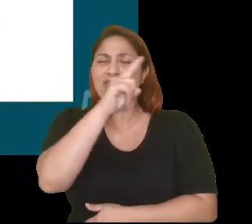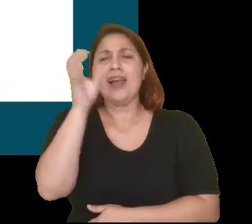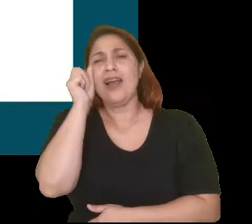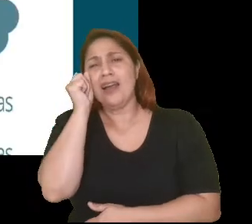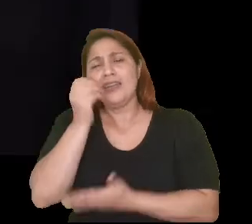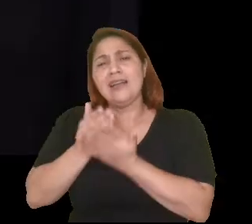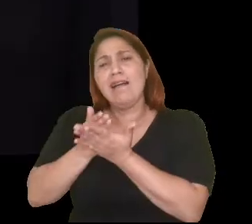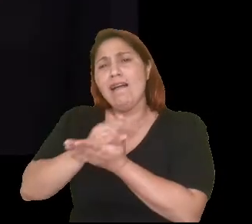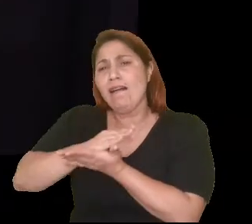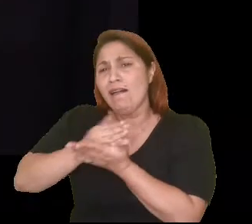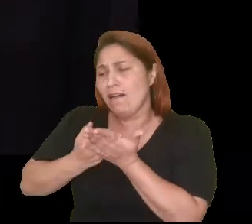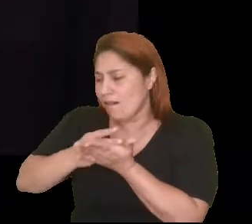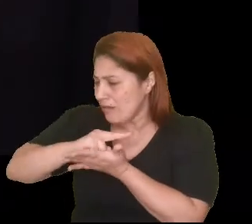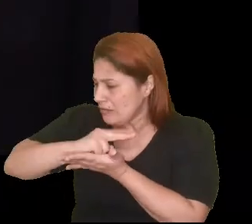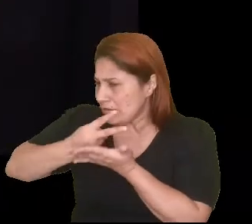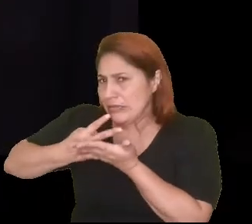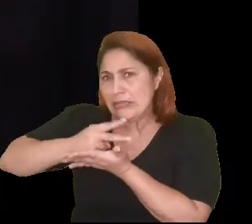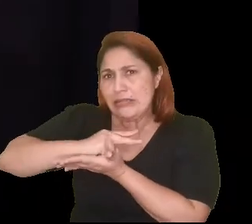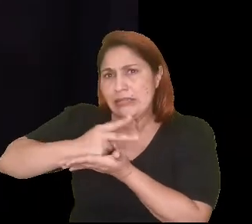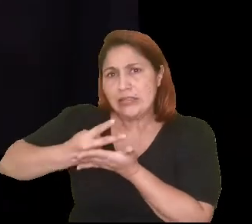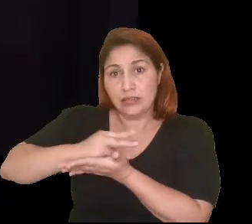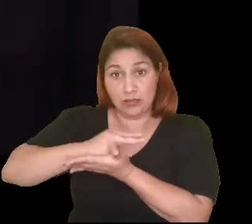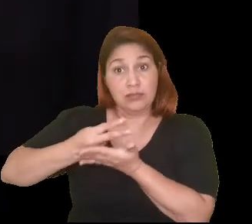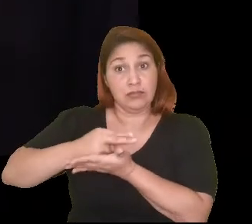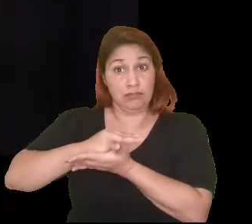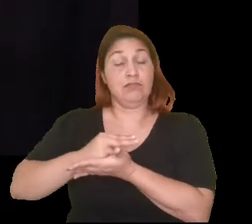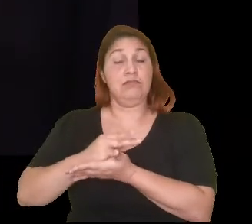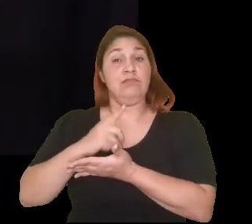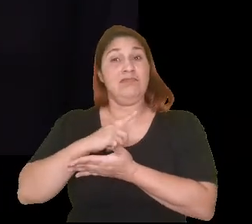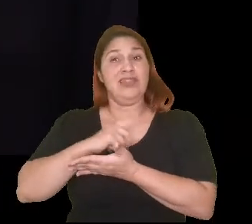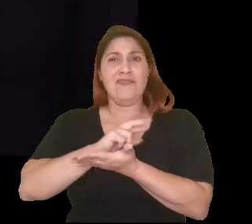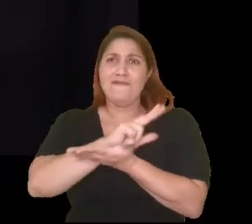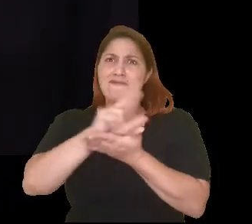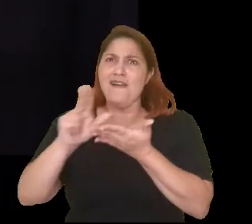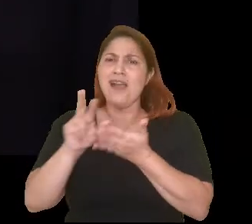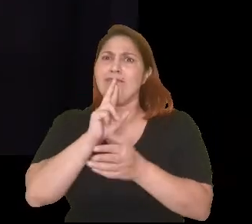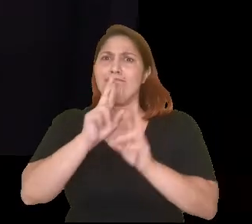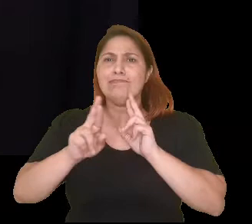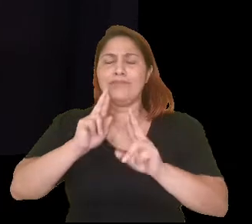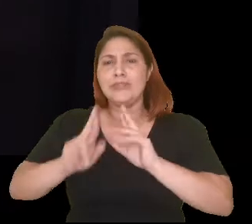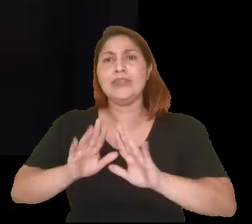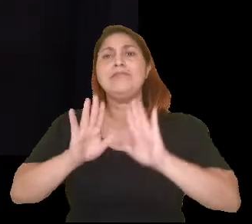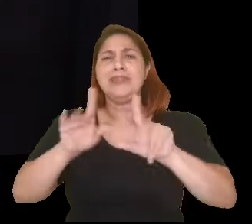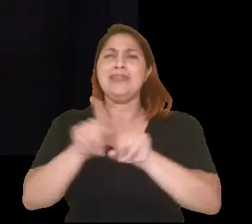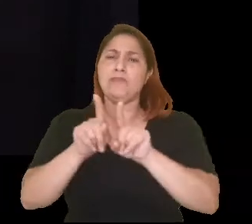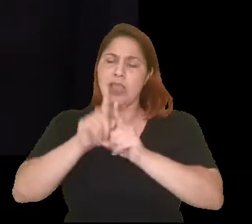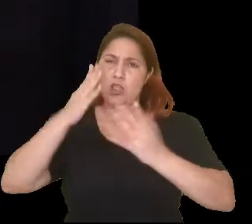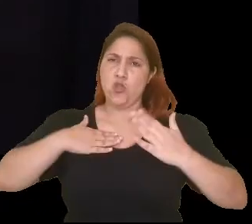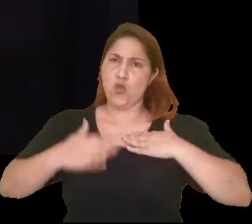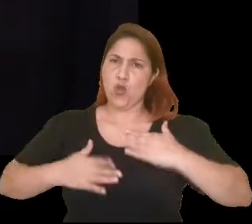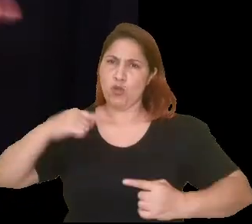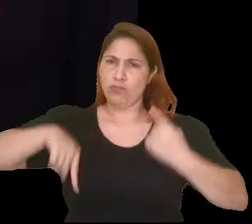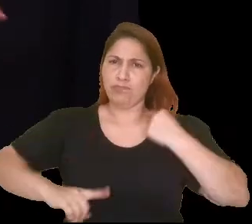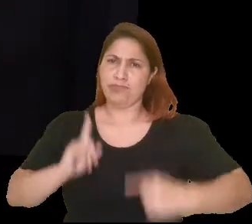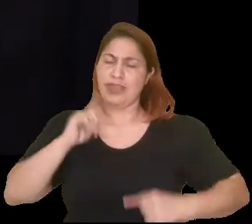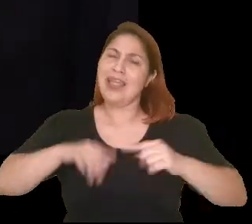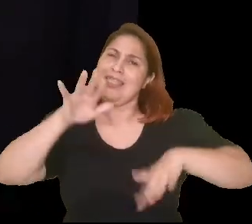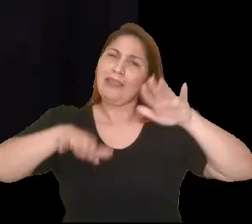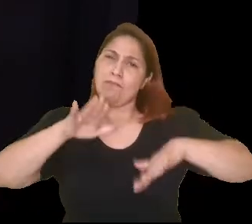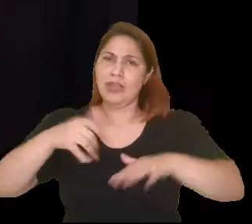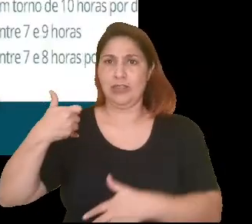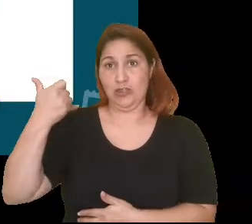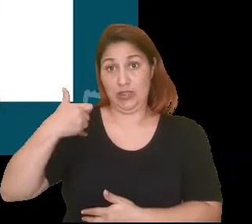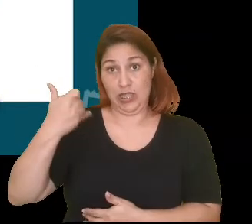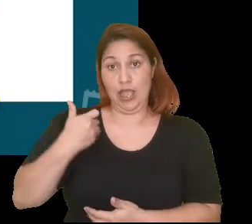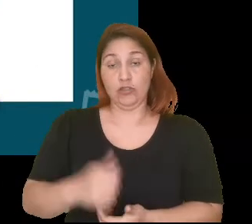para conseguir dormir. Isso tem várias justificativas, entre elas as questões hormonais, que interagem de formas diferentes de acordo com a